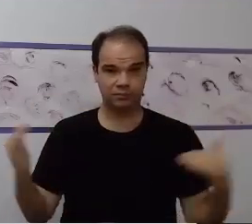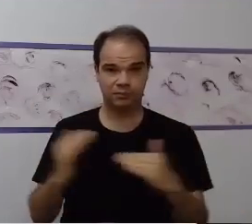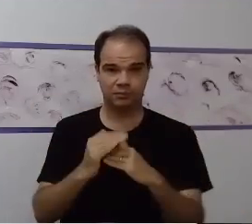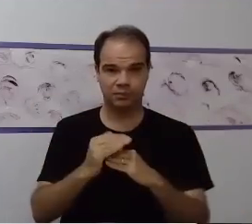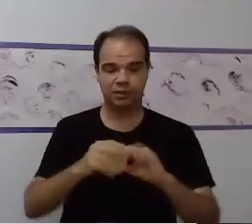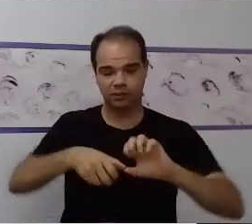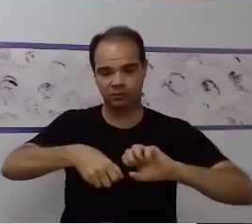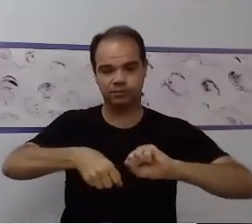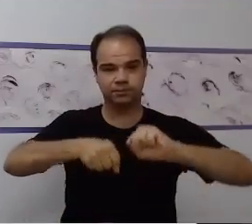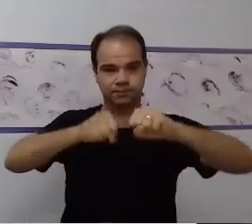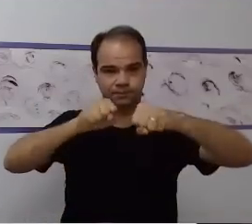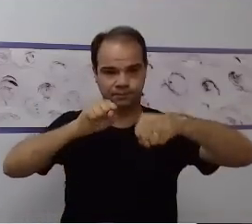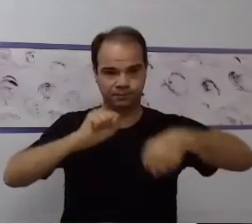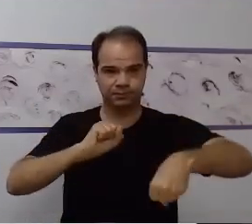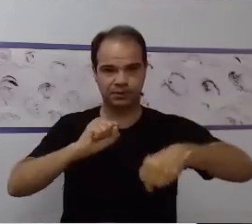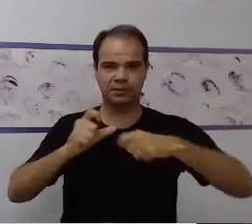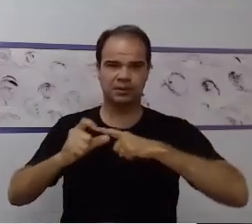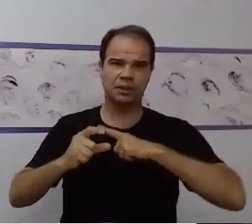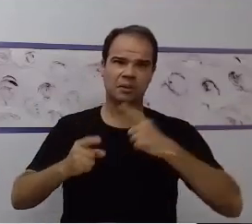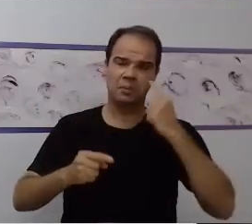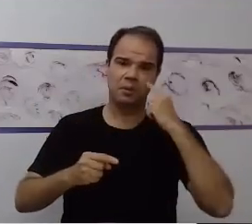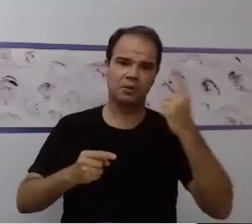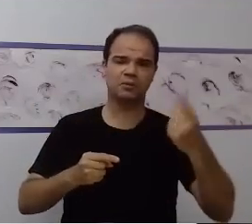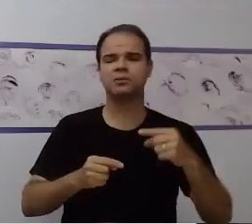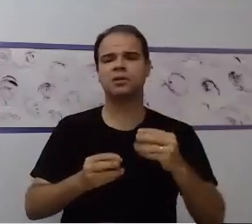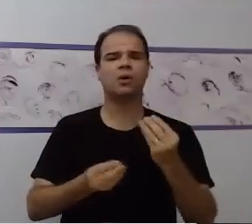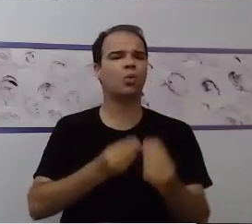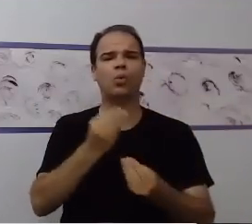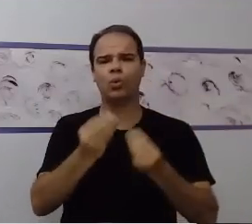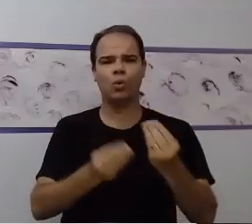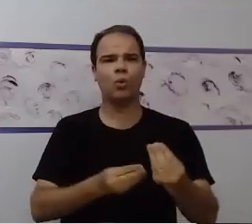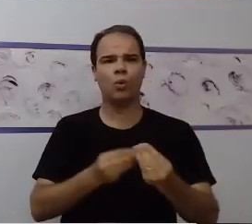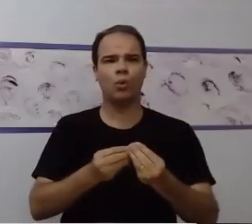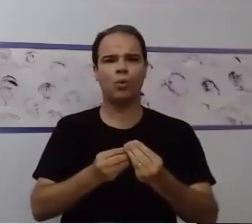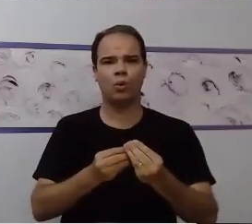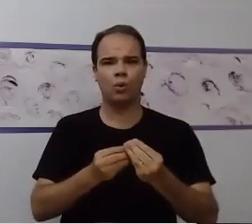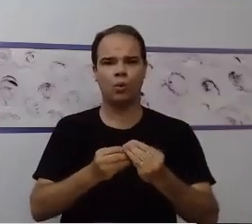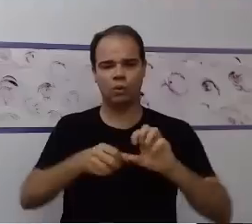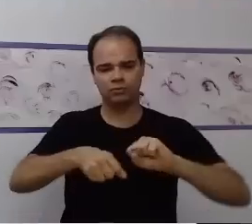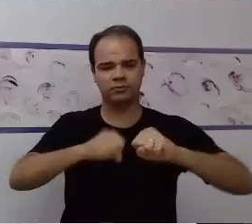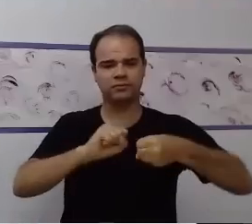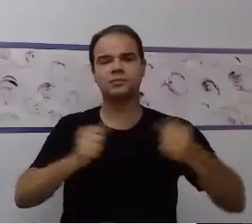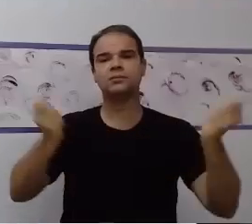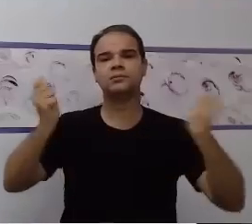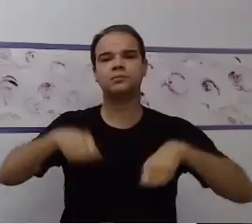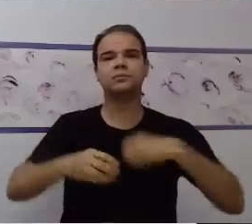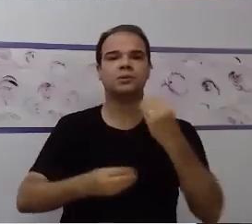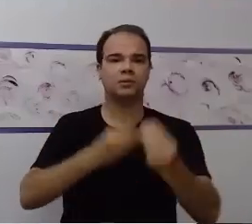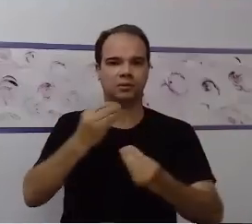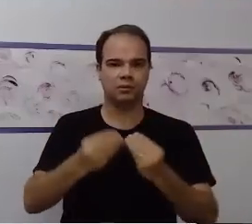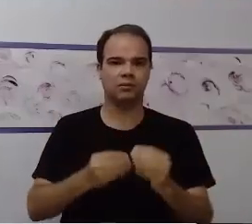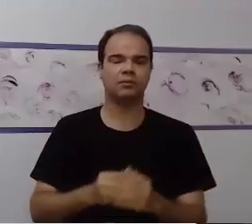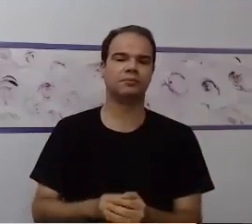ver com o pessoal aí da sua unidade, como que vai ser estabelecido e vai ser informado para vocês. Ok, meninas?